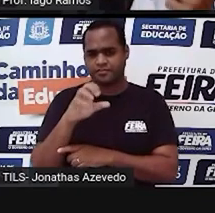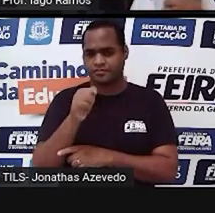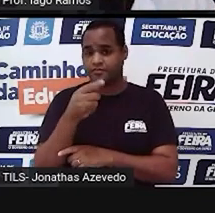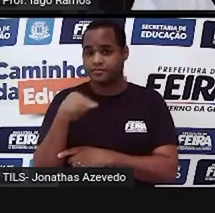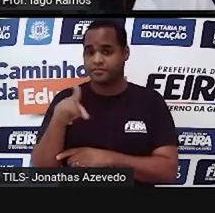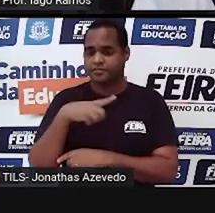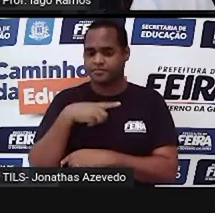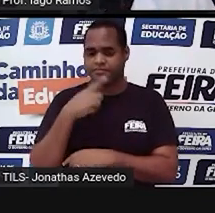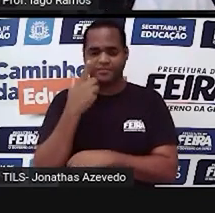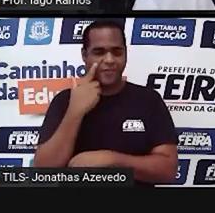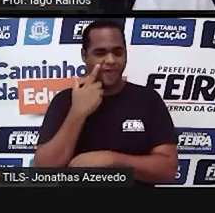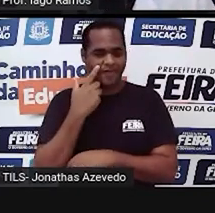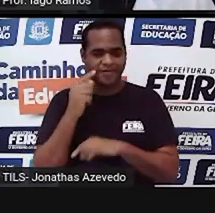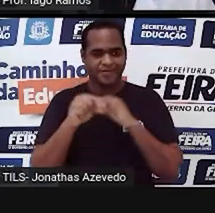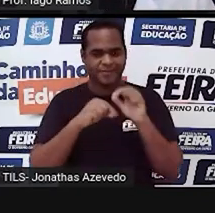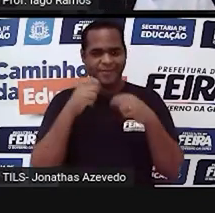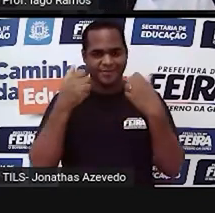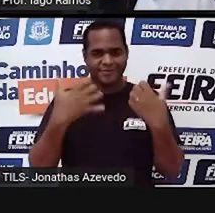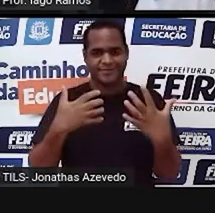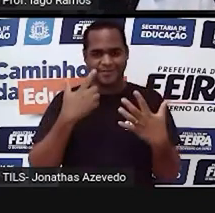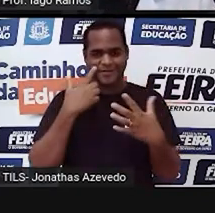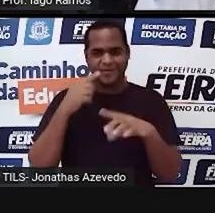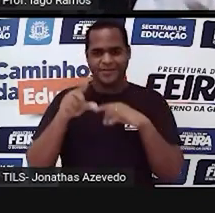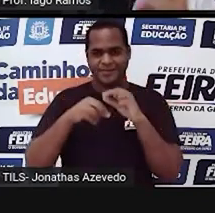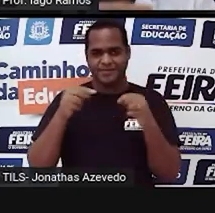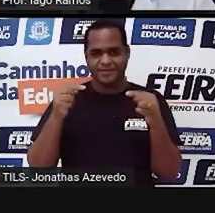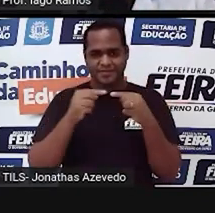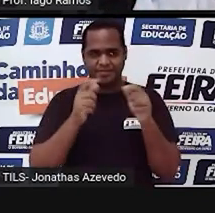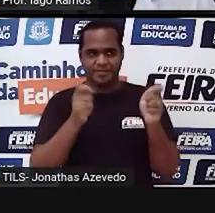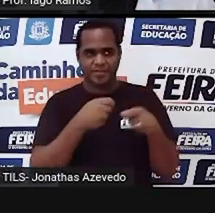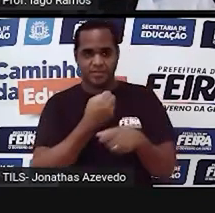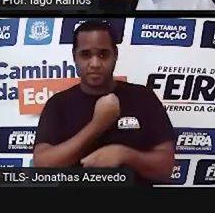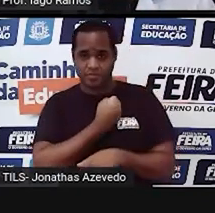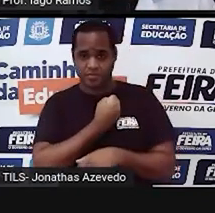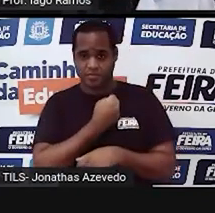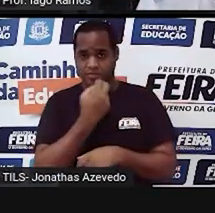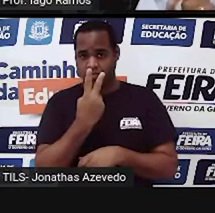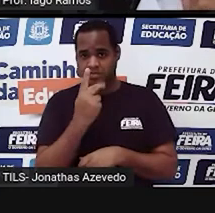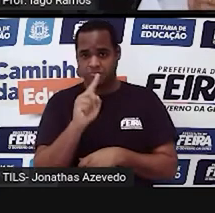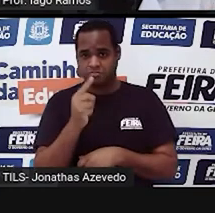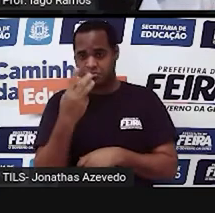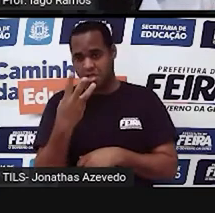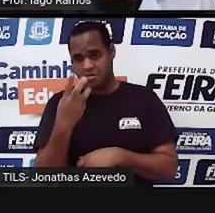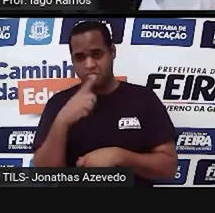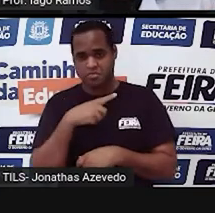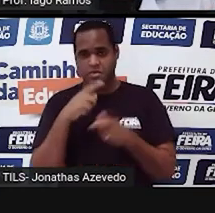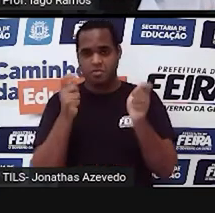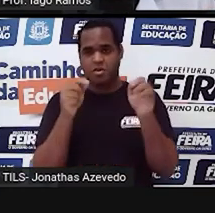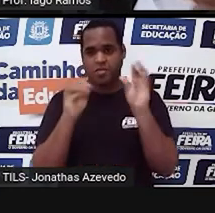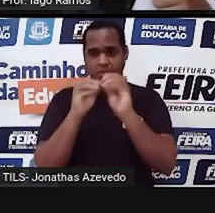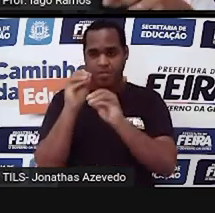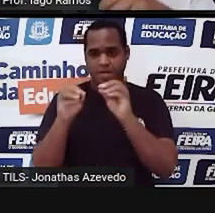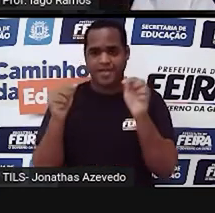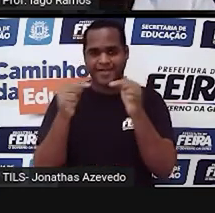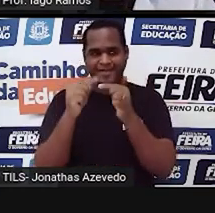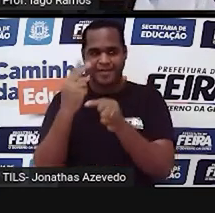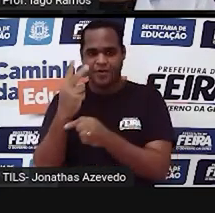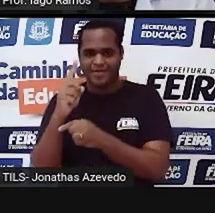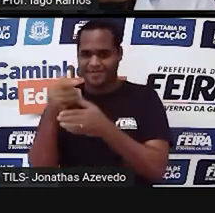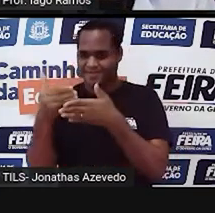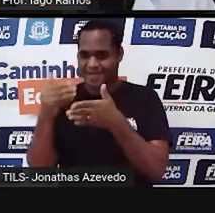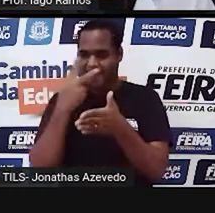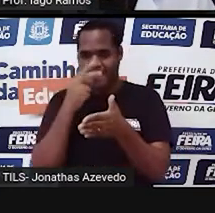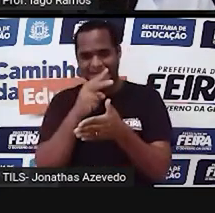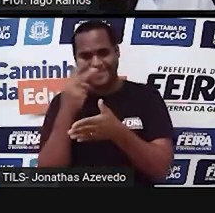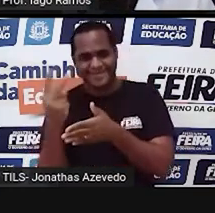Quer ver só? Se eu pego os algarismos 2 e 3, coloco o 2 na frente do 3,